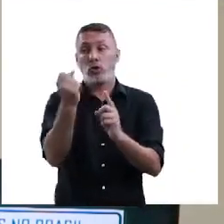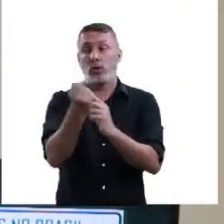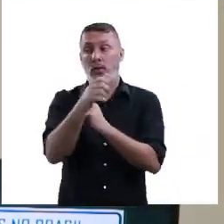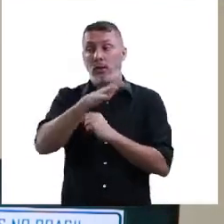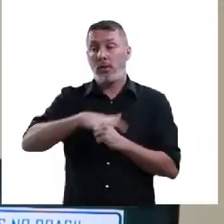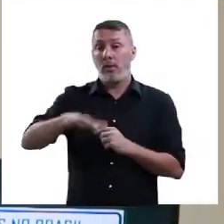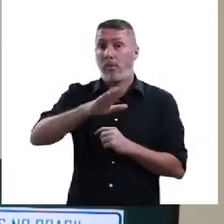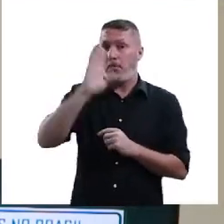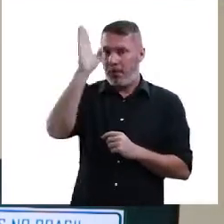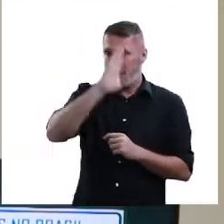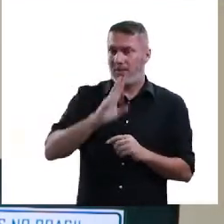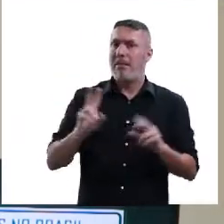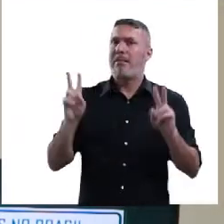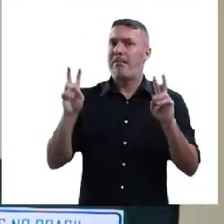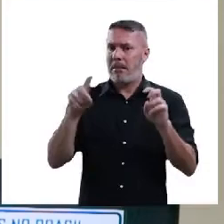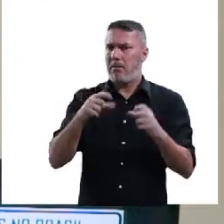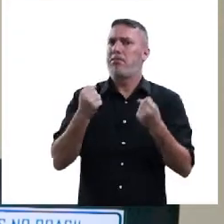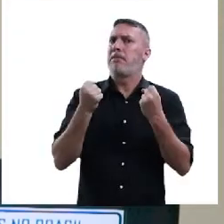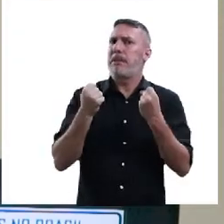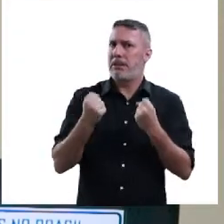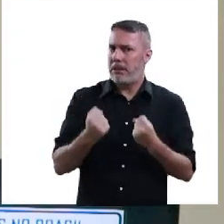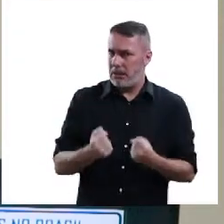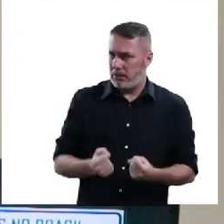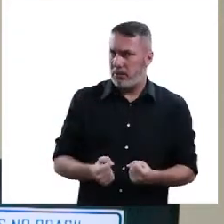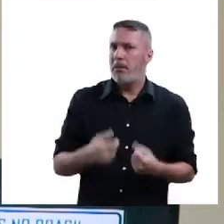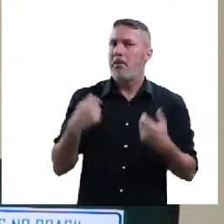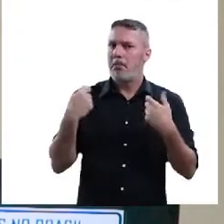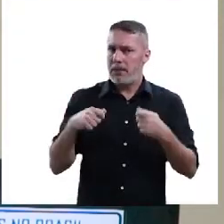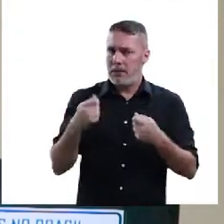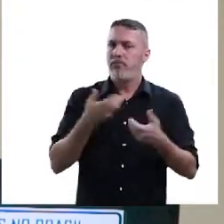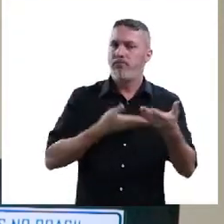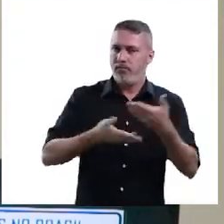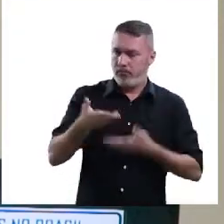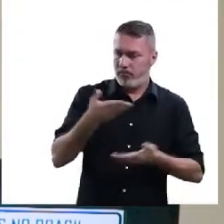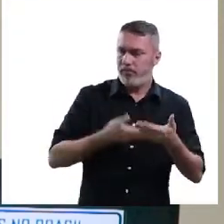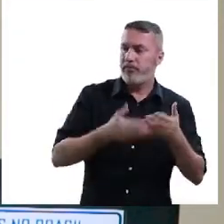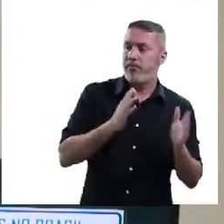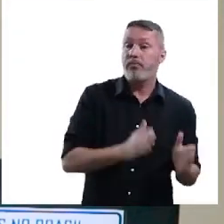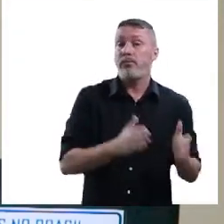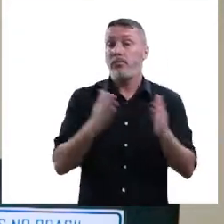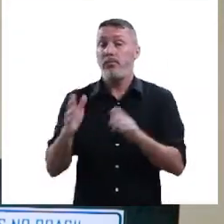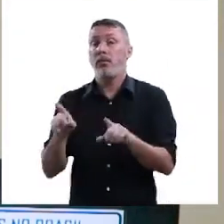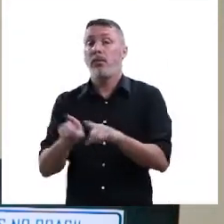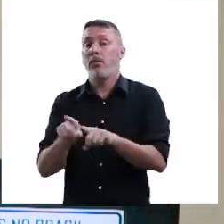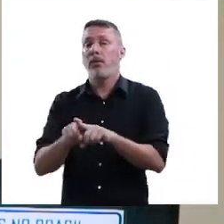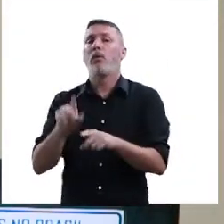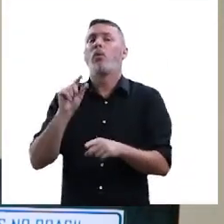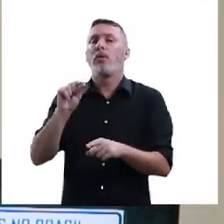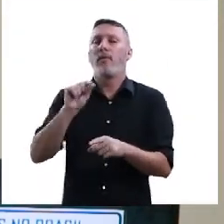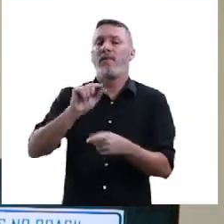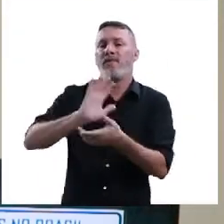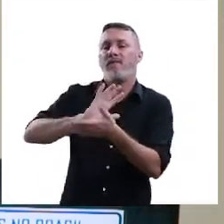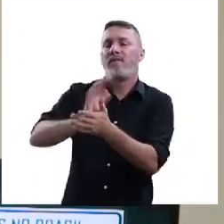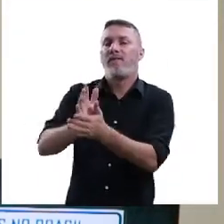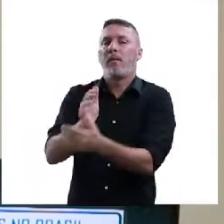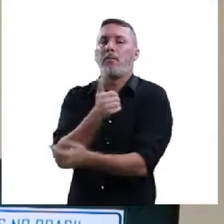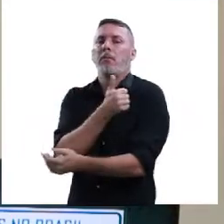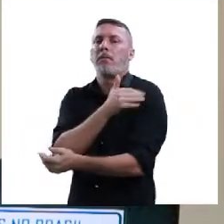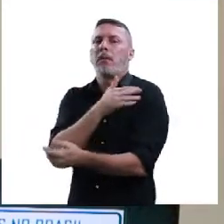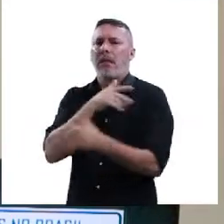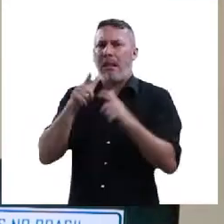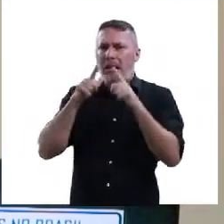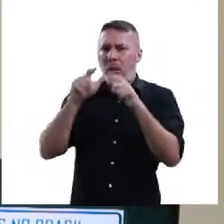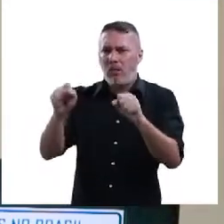brasileira. Tema muito forte, tema pertinente e nós precisamos trabalhar. Vamos falar sobre o preconceito